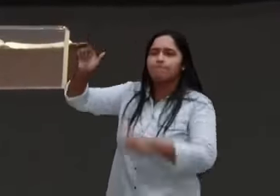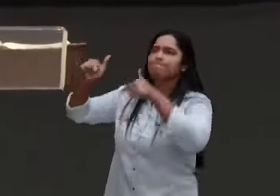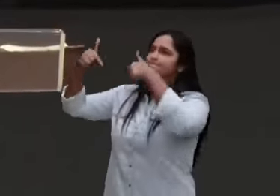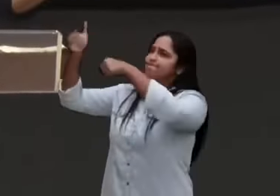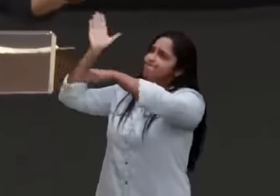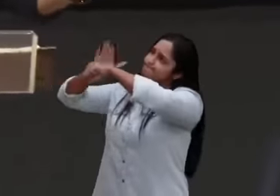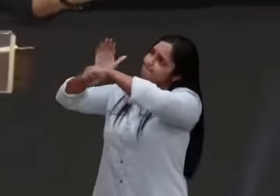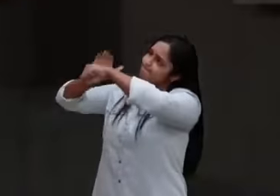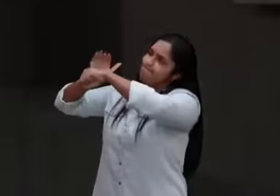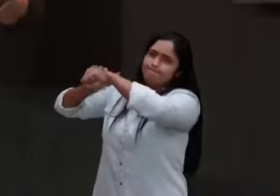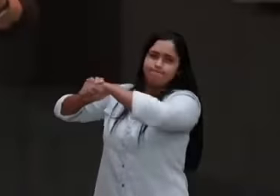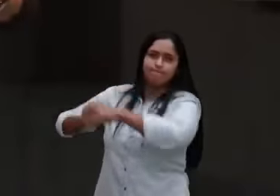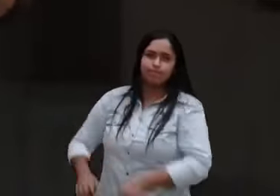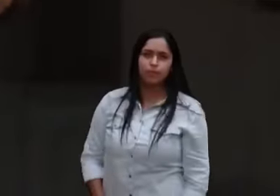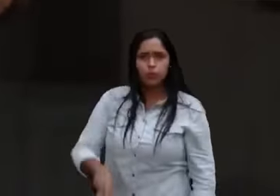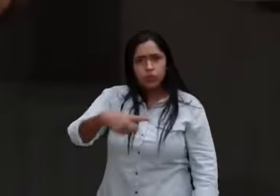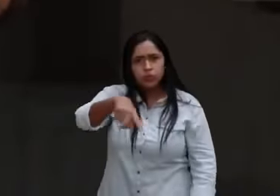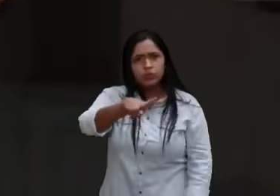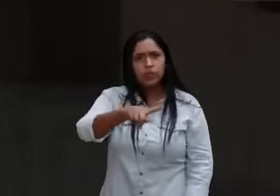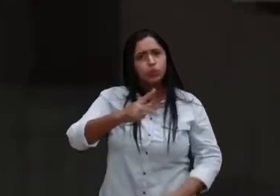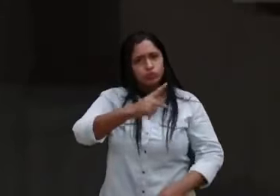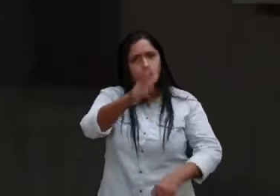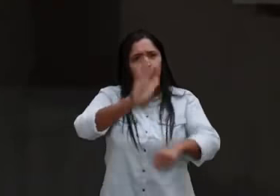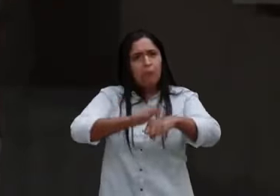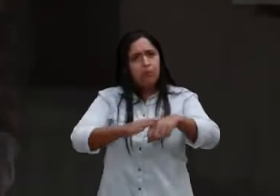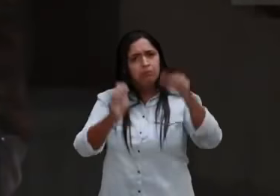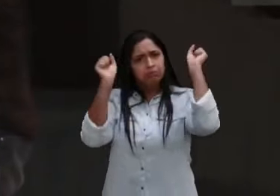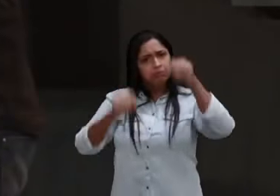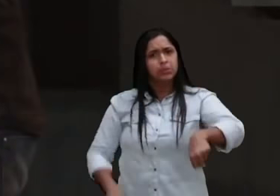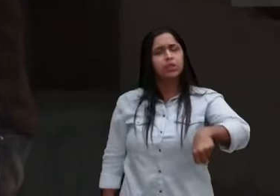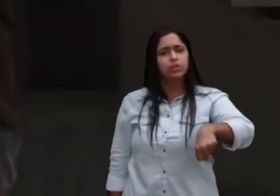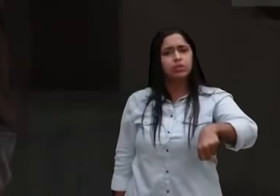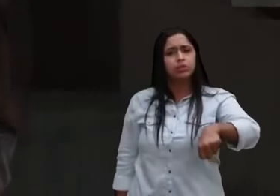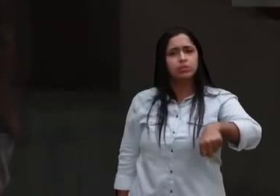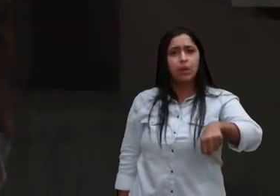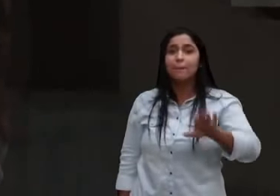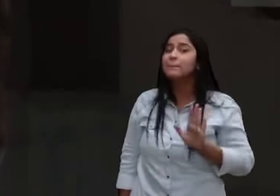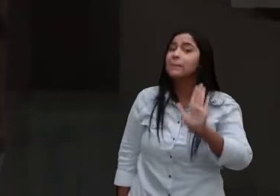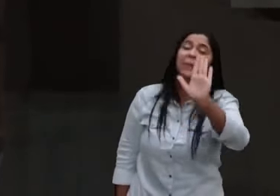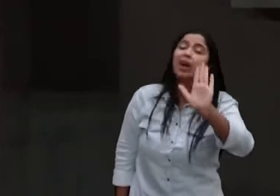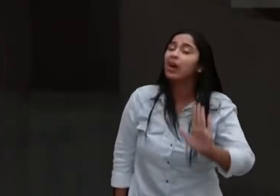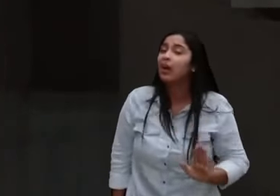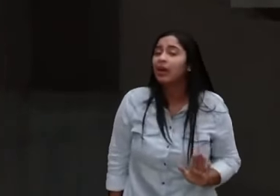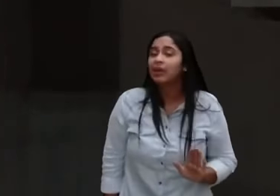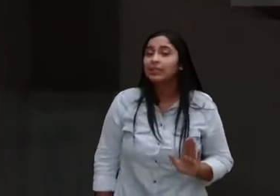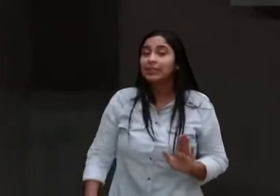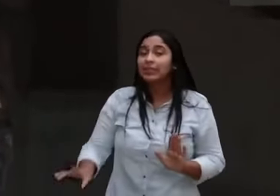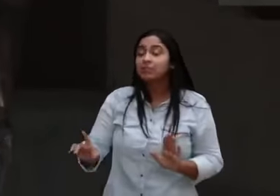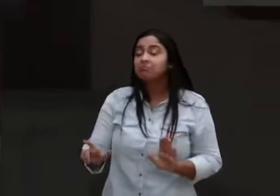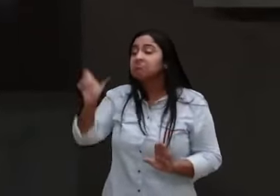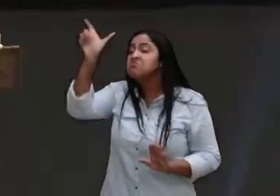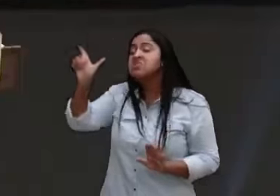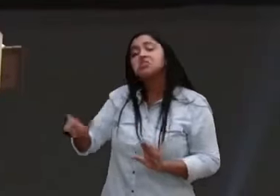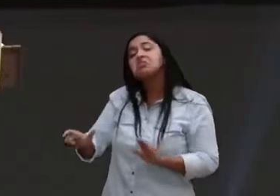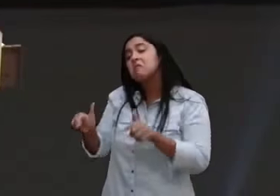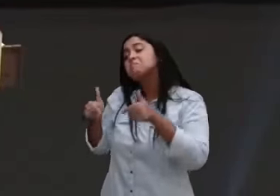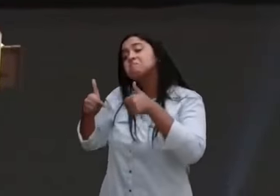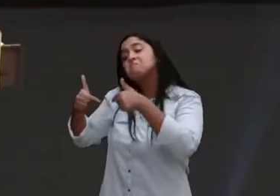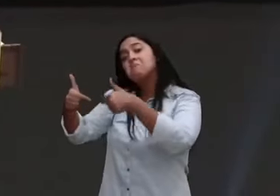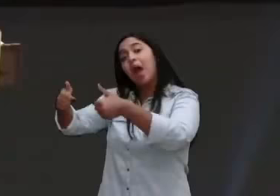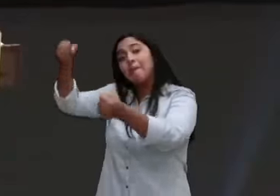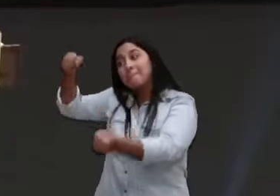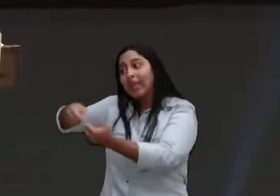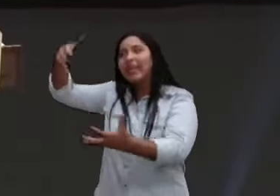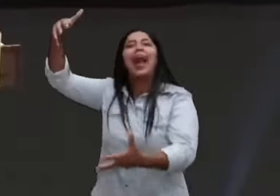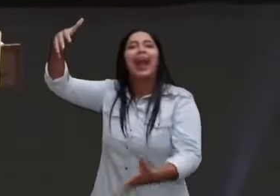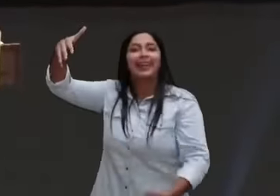Você faz a sua parte, sim, mas quem que faz o milagre? Quem que faz a continuidade? Quem que dá a